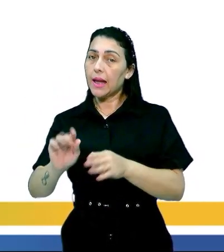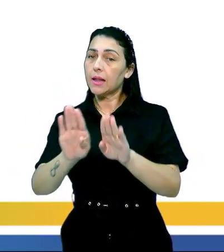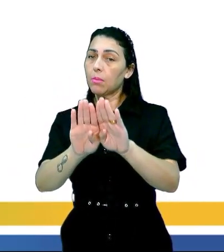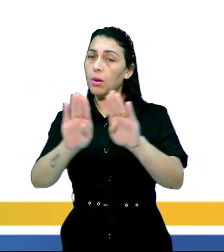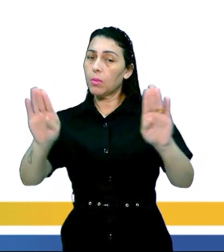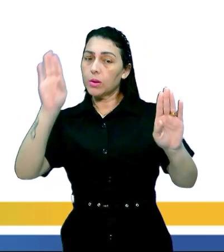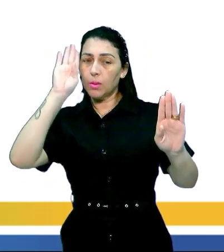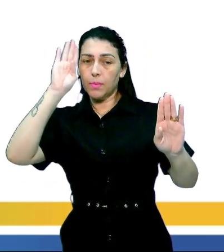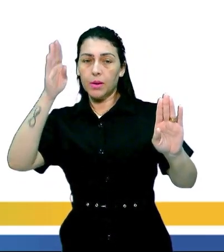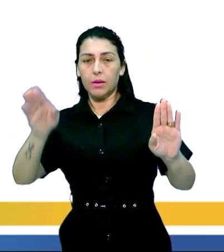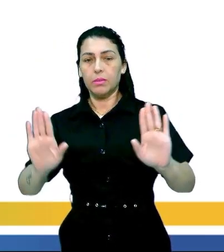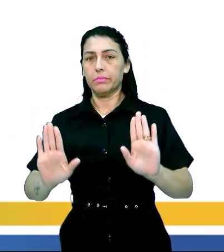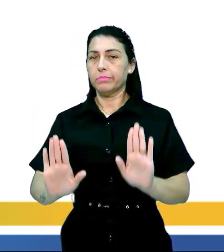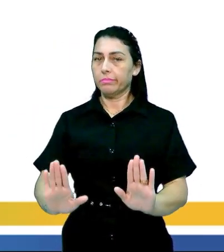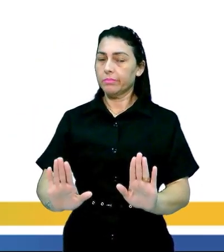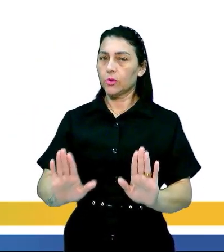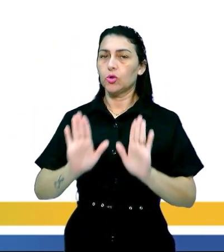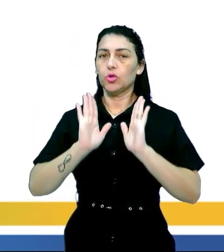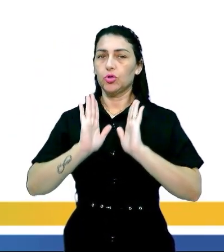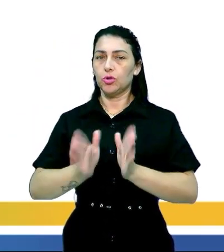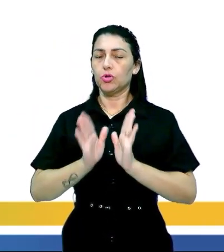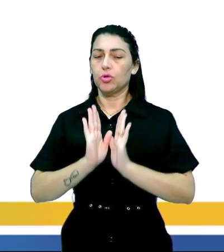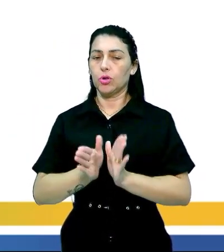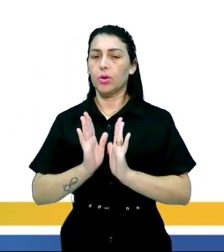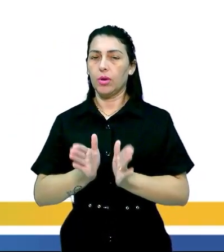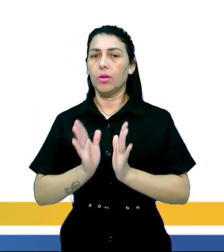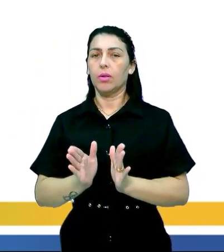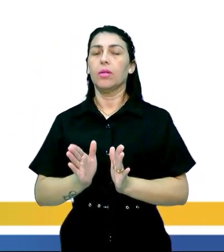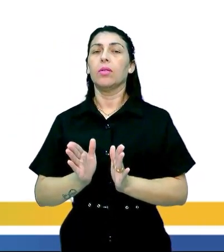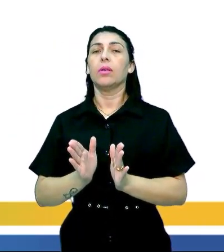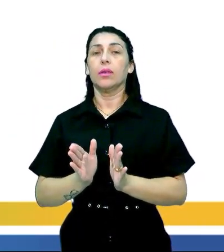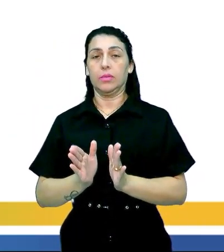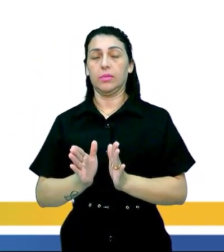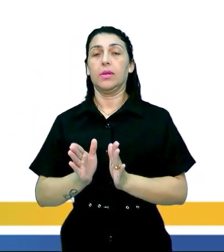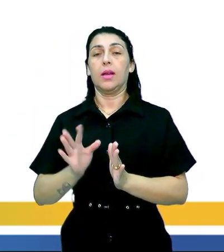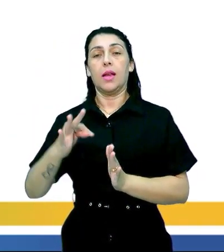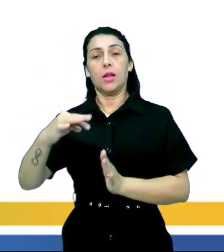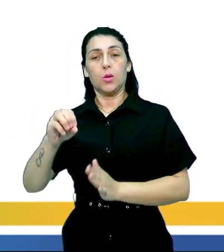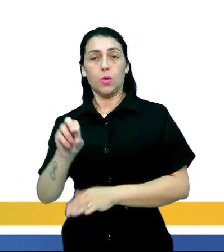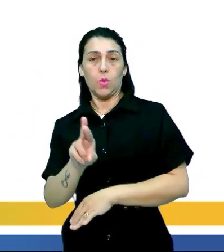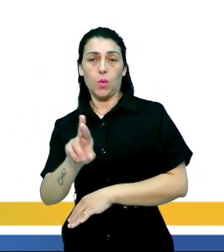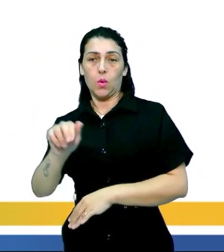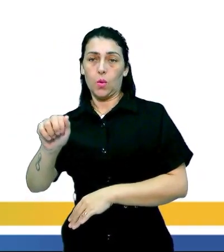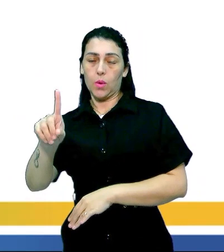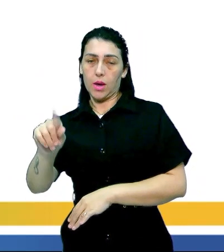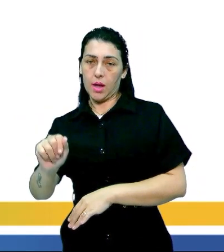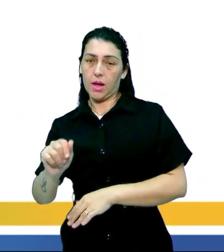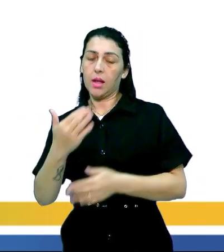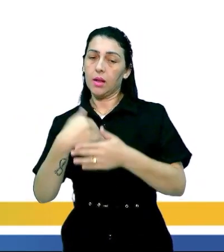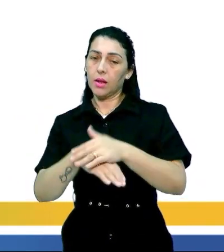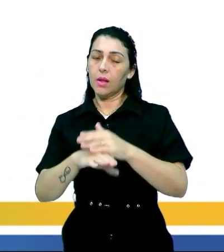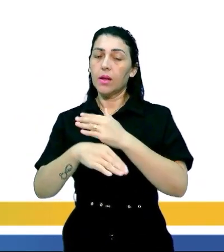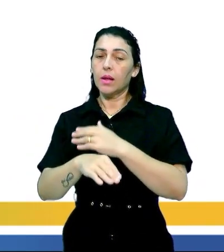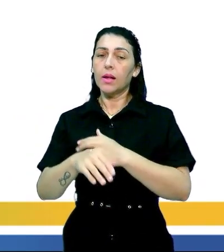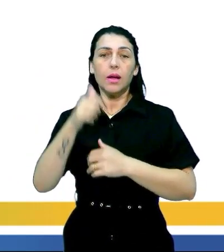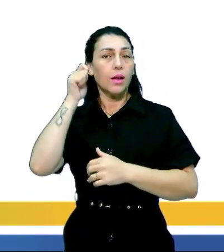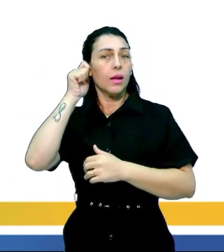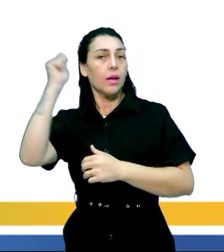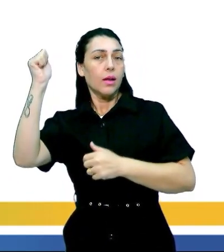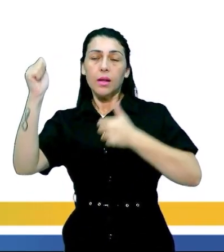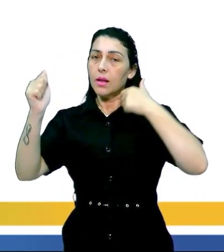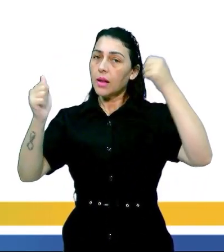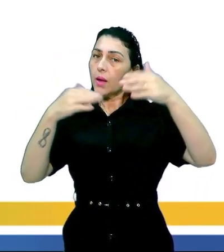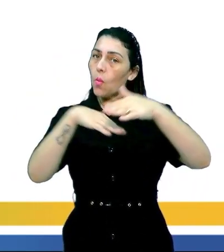principal opa aí nós já temos algo voltado ao ao atorada né acúmulo de maior número de orelhas ou seja arranca as